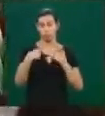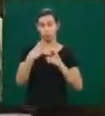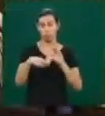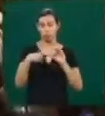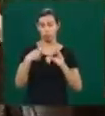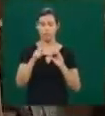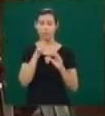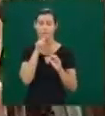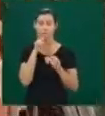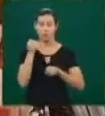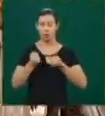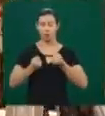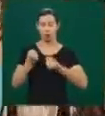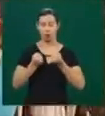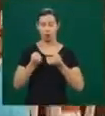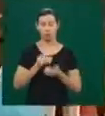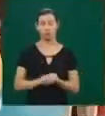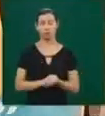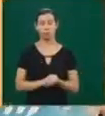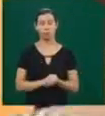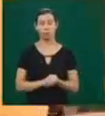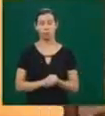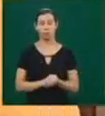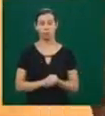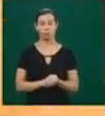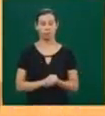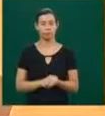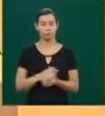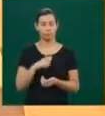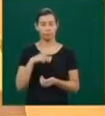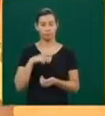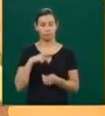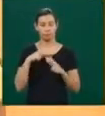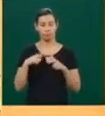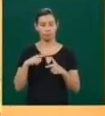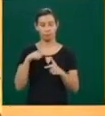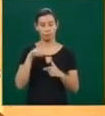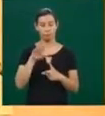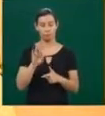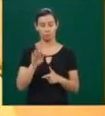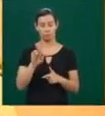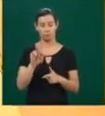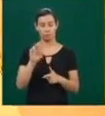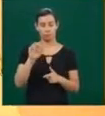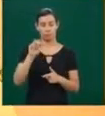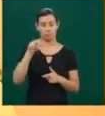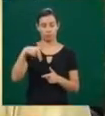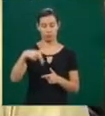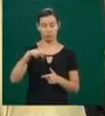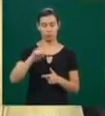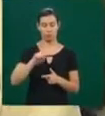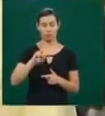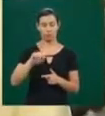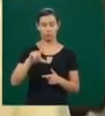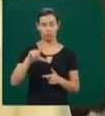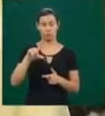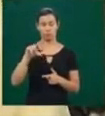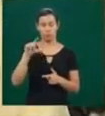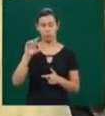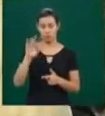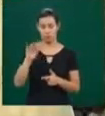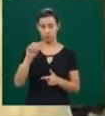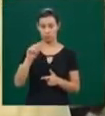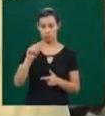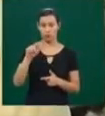no dia 23 e 24 estaremos atendendo na Transitorlândia as crianças. No dia 25 nós faremos uma campanha